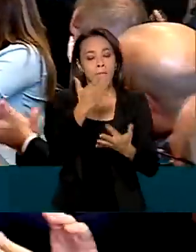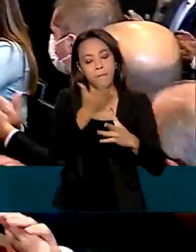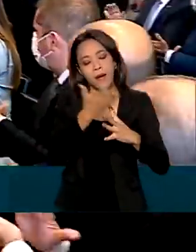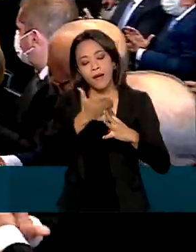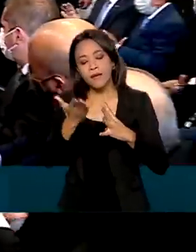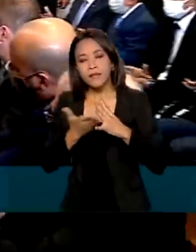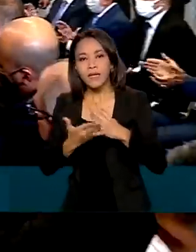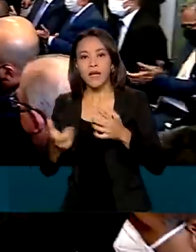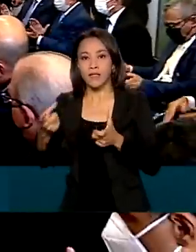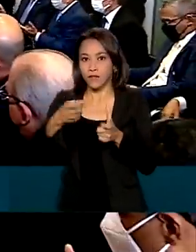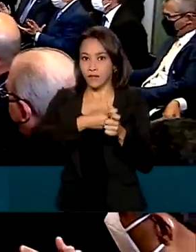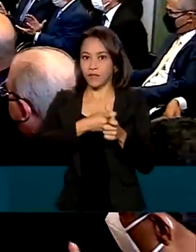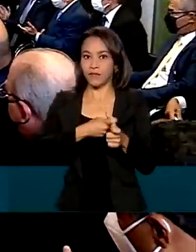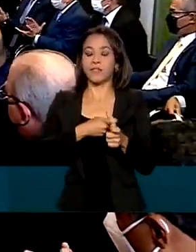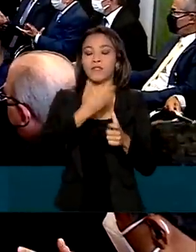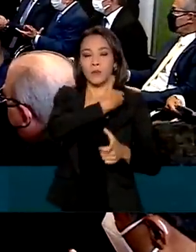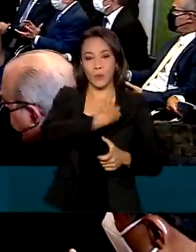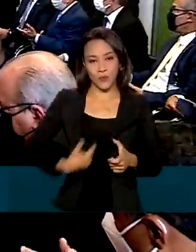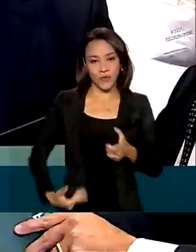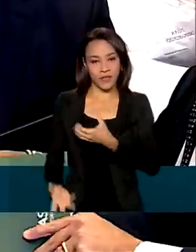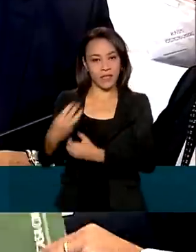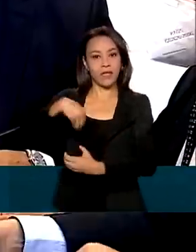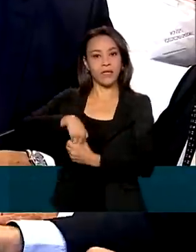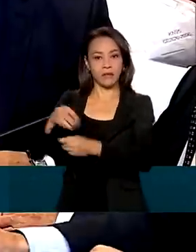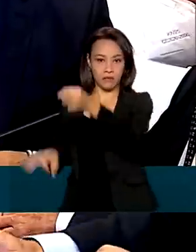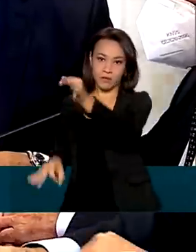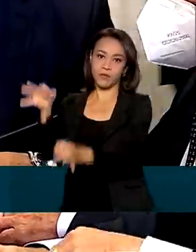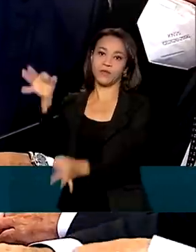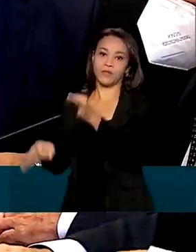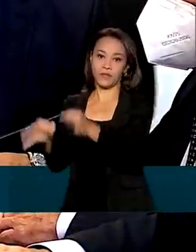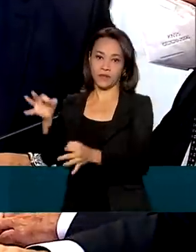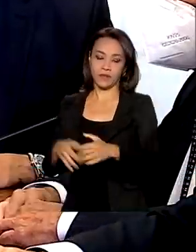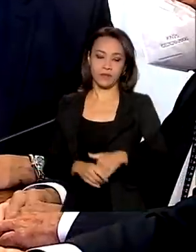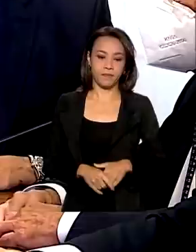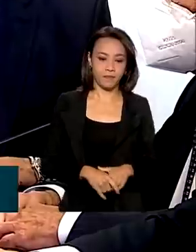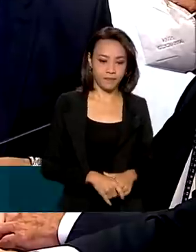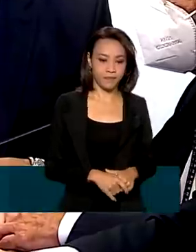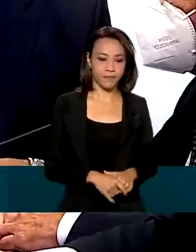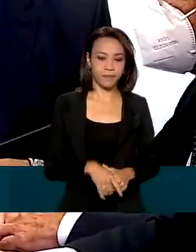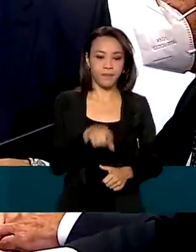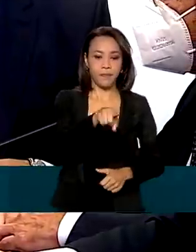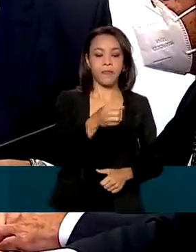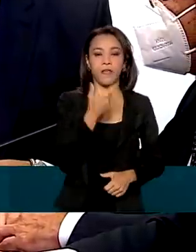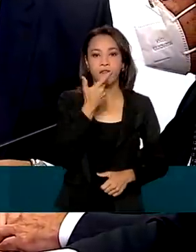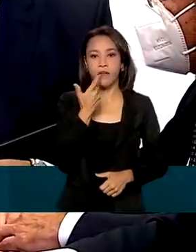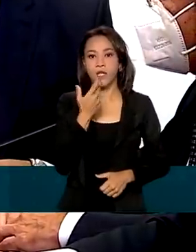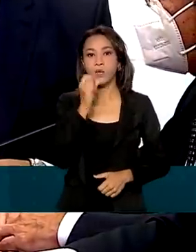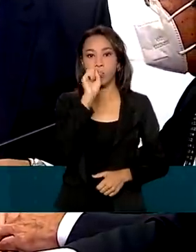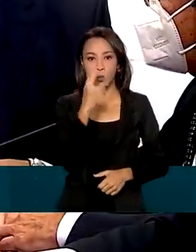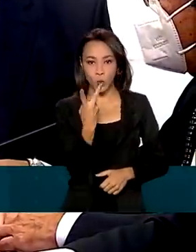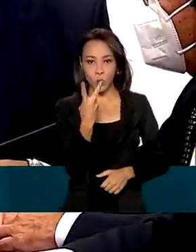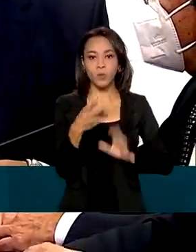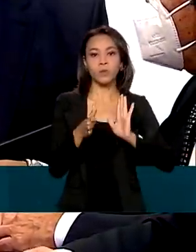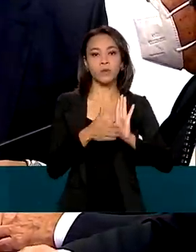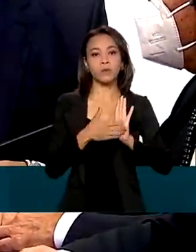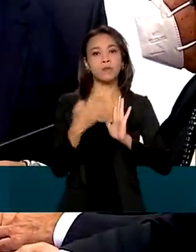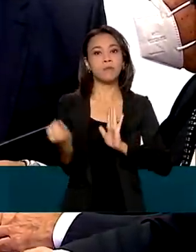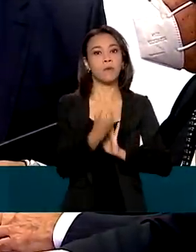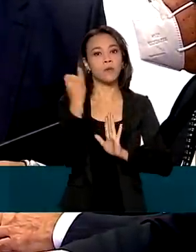dívidas do governo que tramitam na Justiça. Duas medidas importantes para o Brasil,